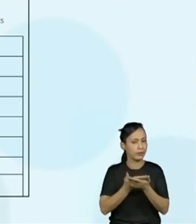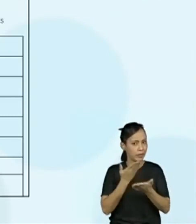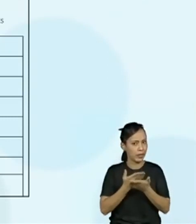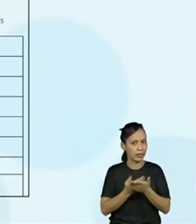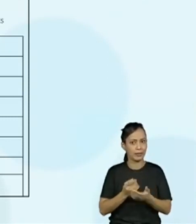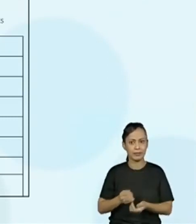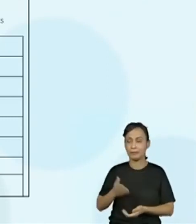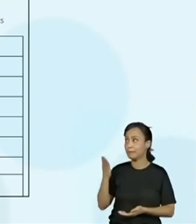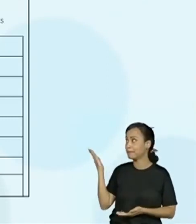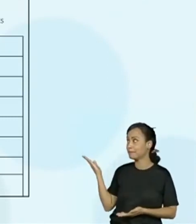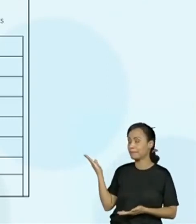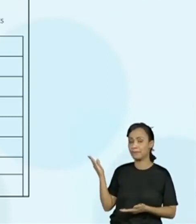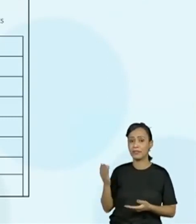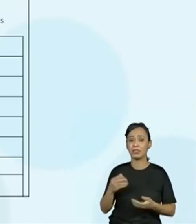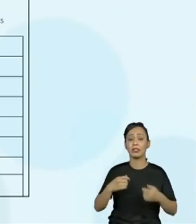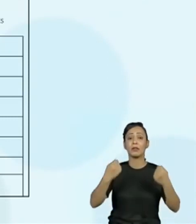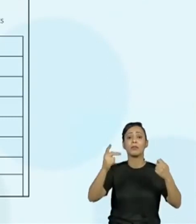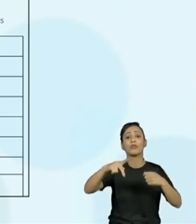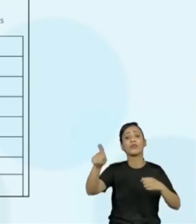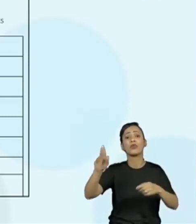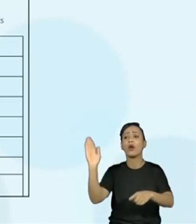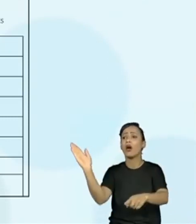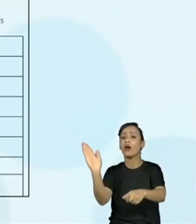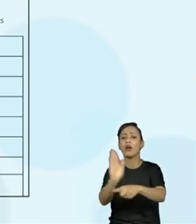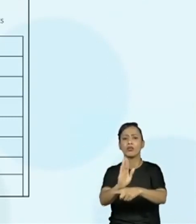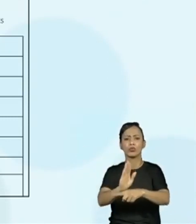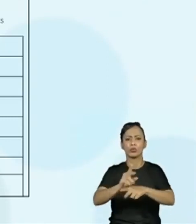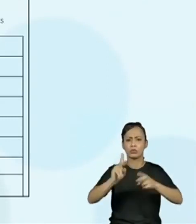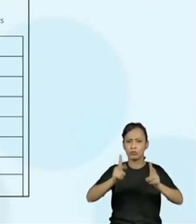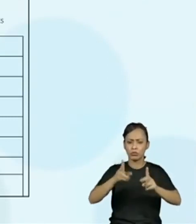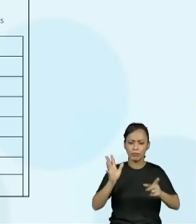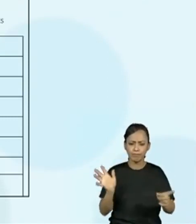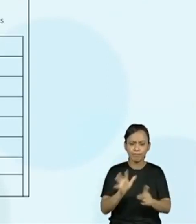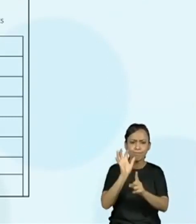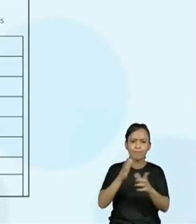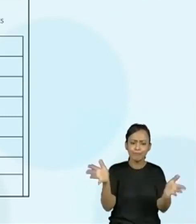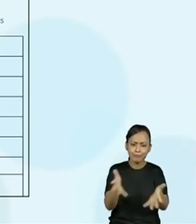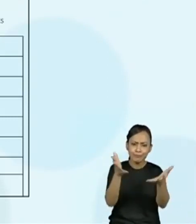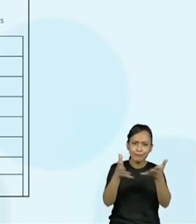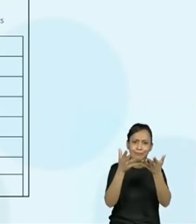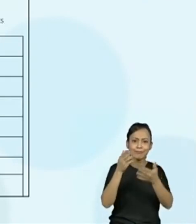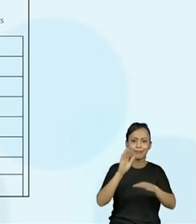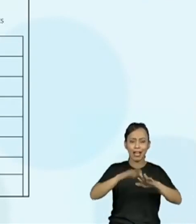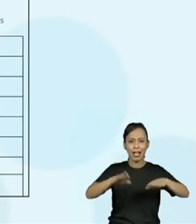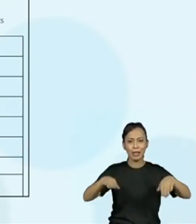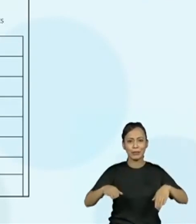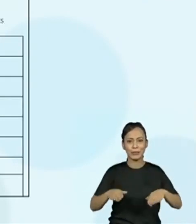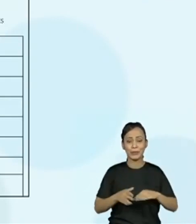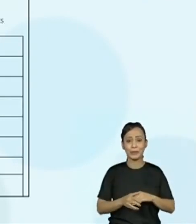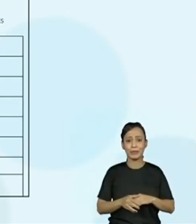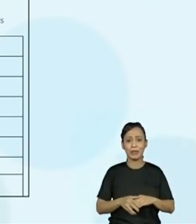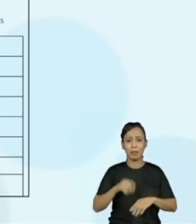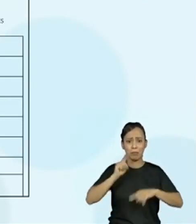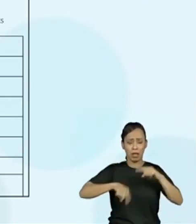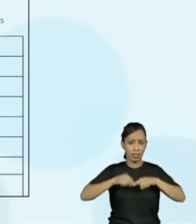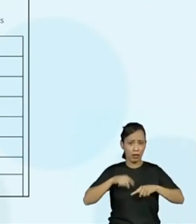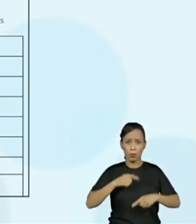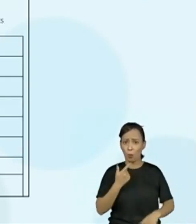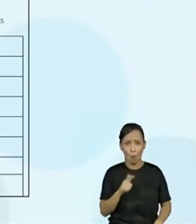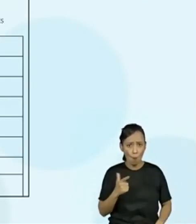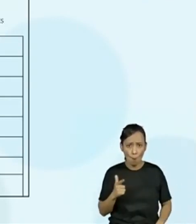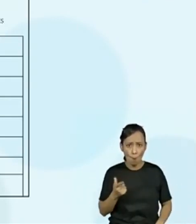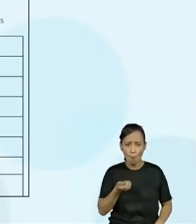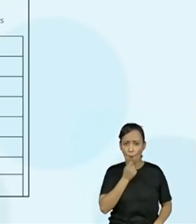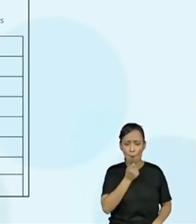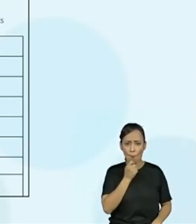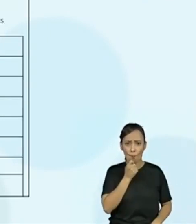Professores, preciso da ajuda de vocês. Incentive aí, oriente os alunos. Quem não tem o material, pode